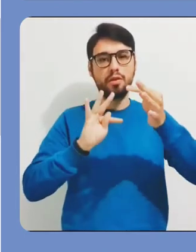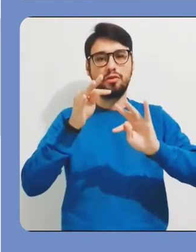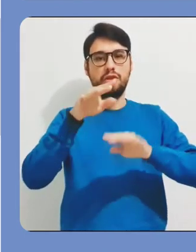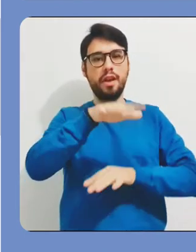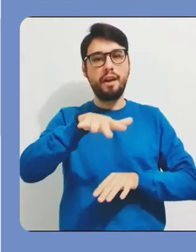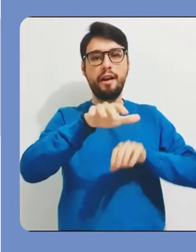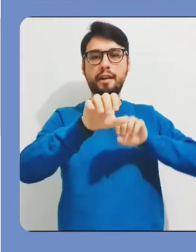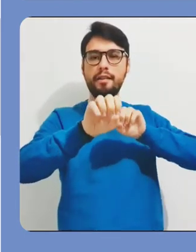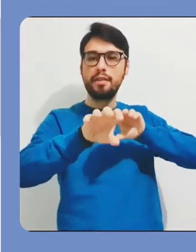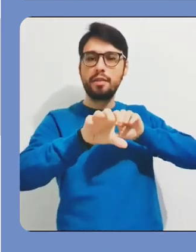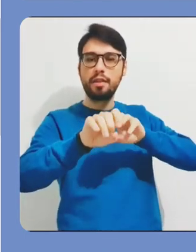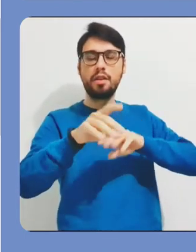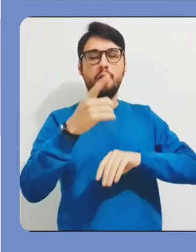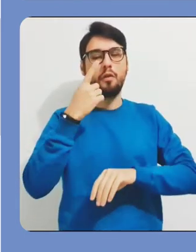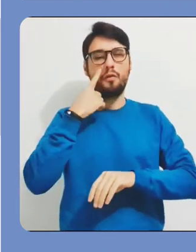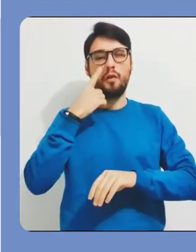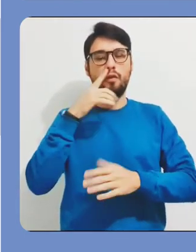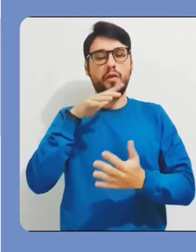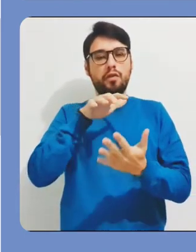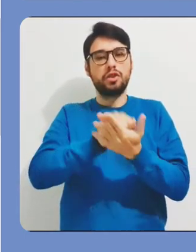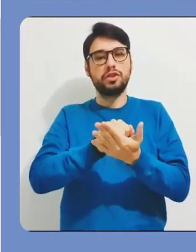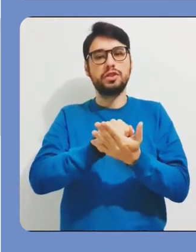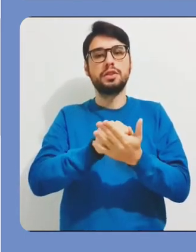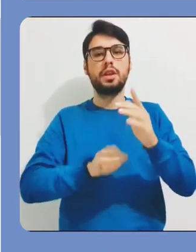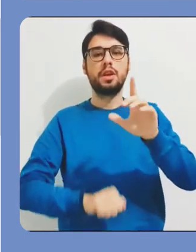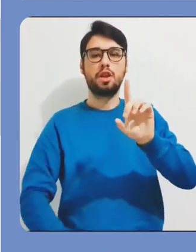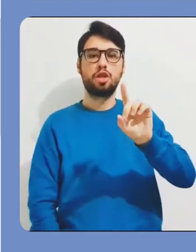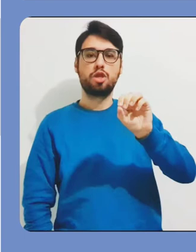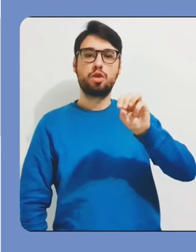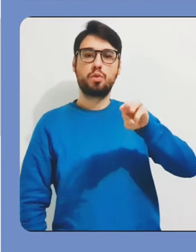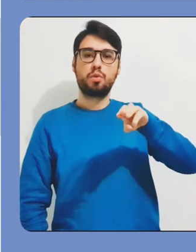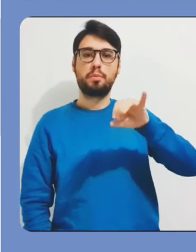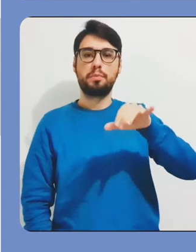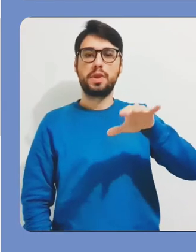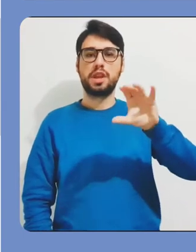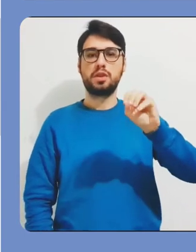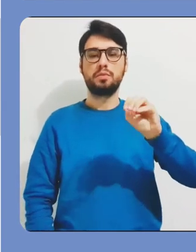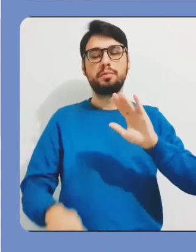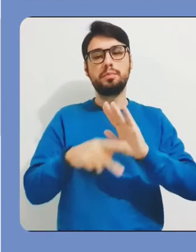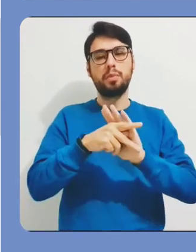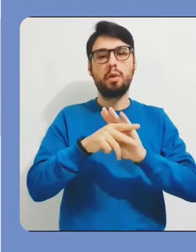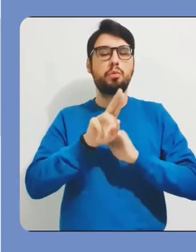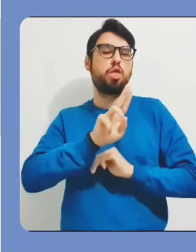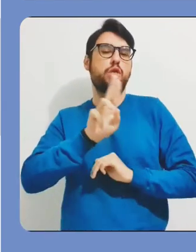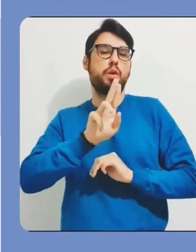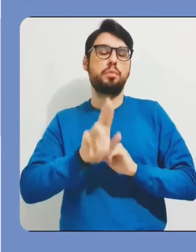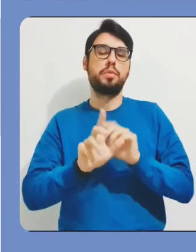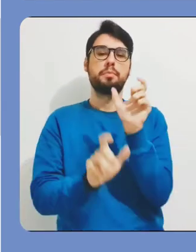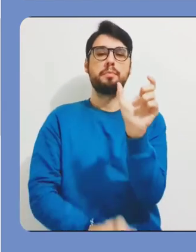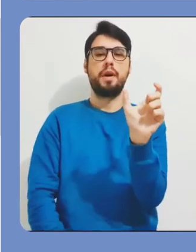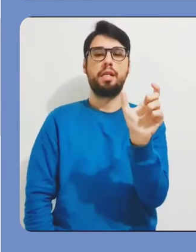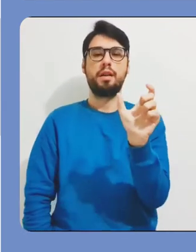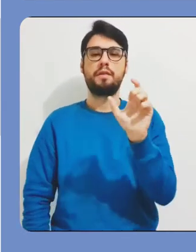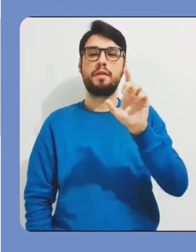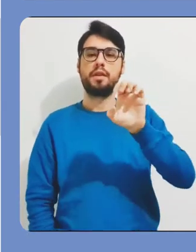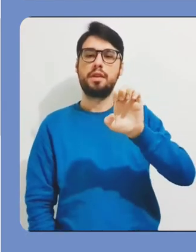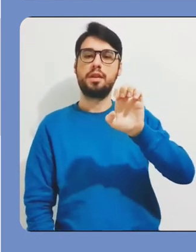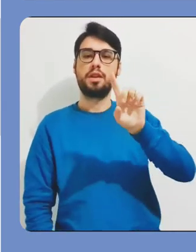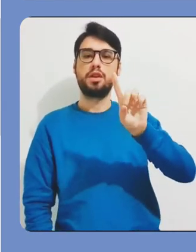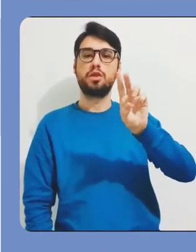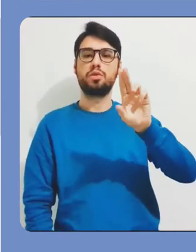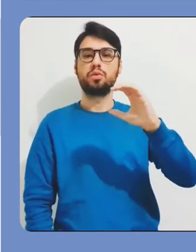se destina a um evento sobre tecnologia na educação, eu vou registrar um domínio chamado Educatec.